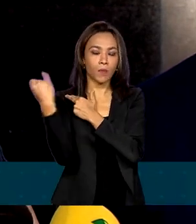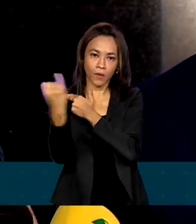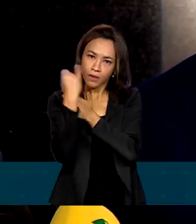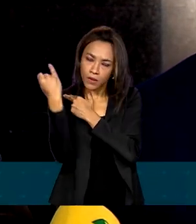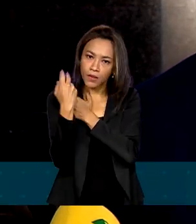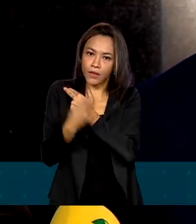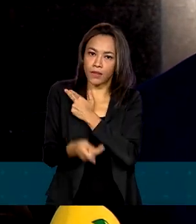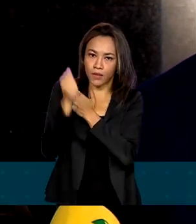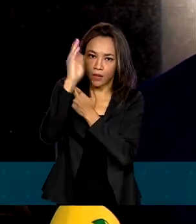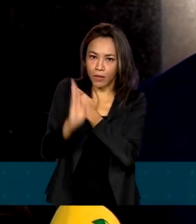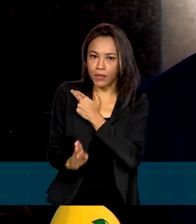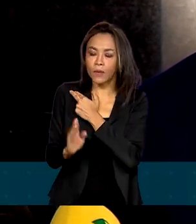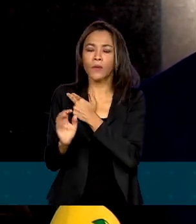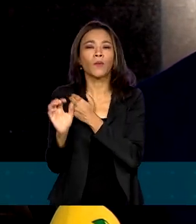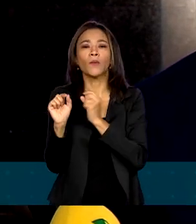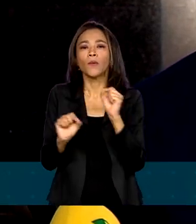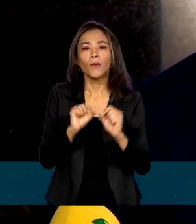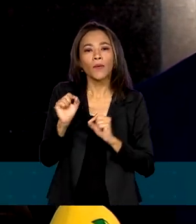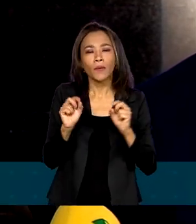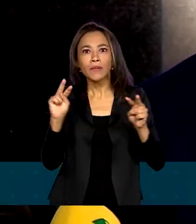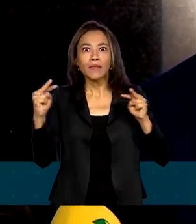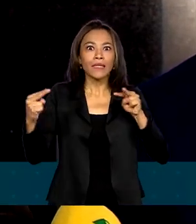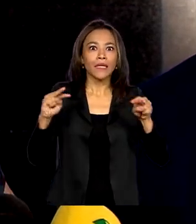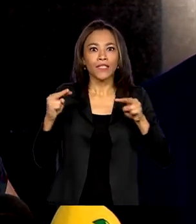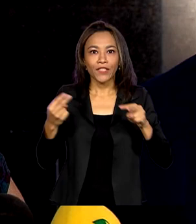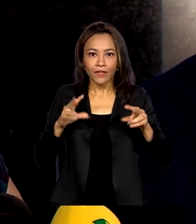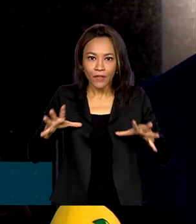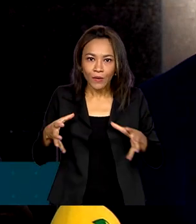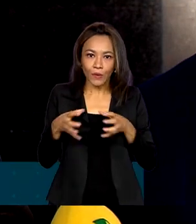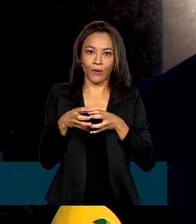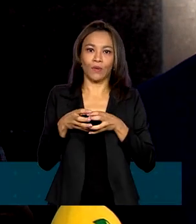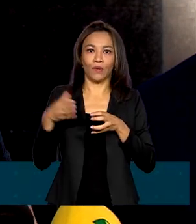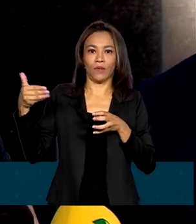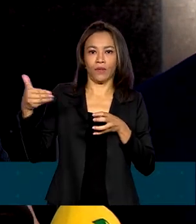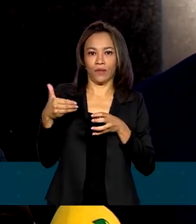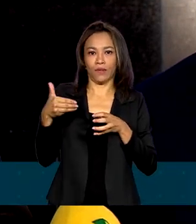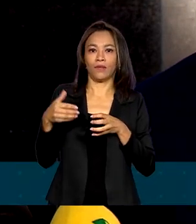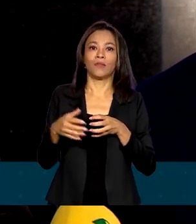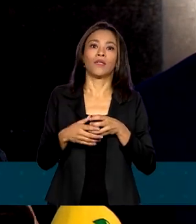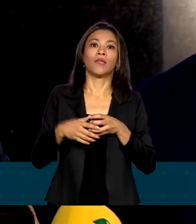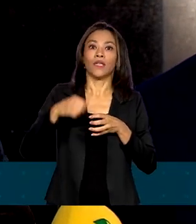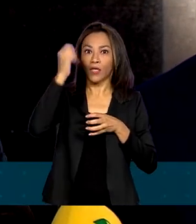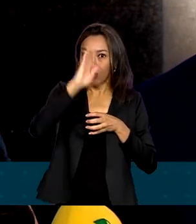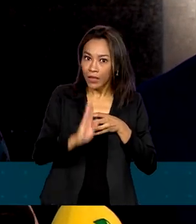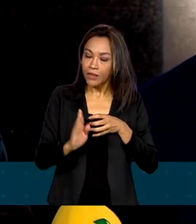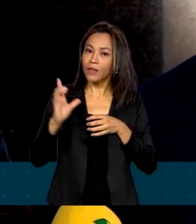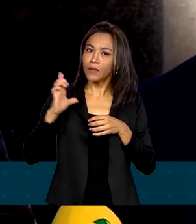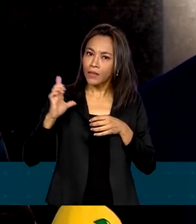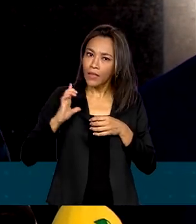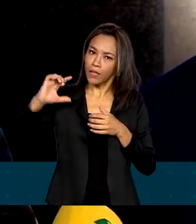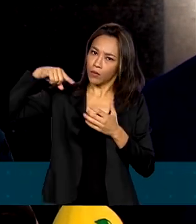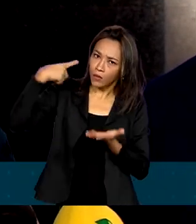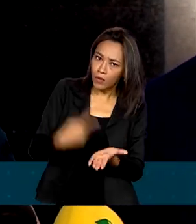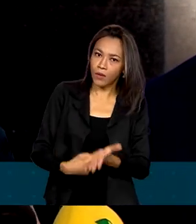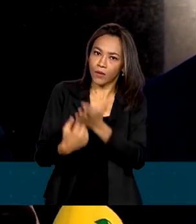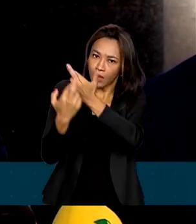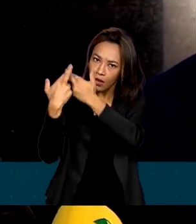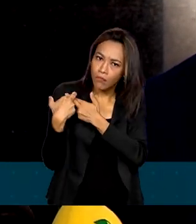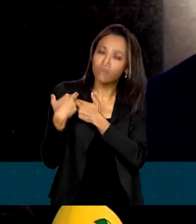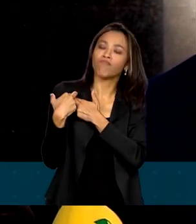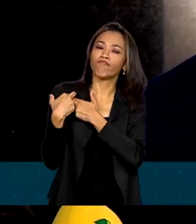no Brasil, uma expectativa da UADA, que o Brasil assuma cada vez mais a responsabilidade,